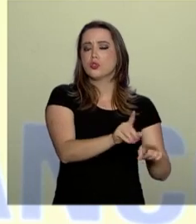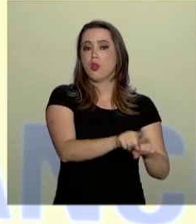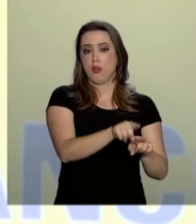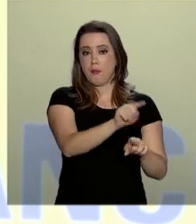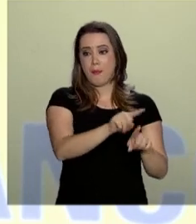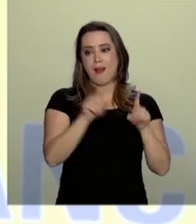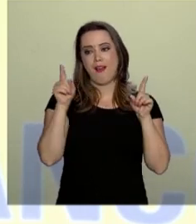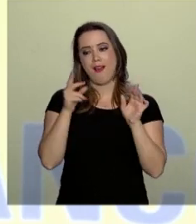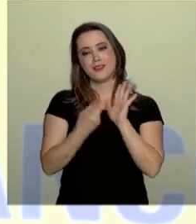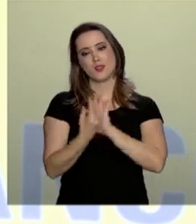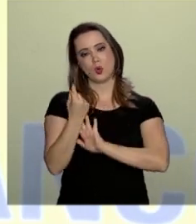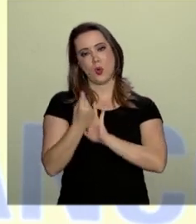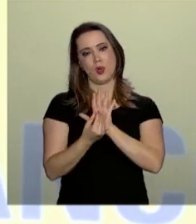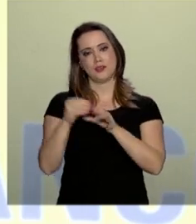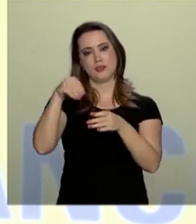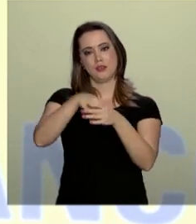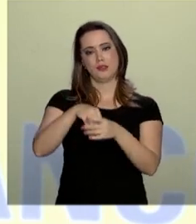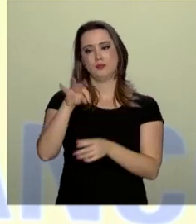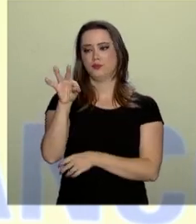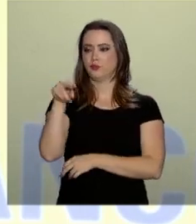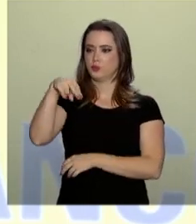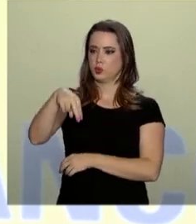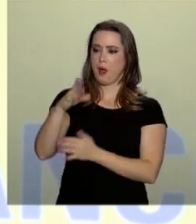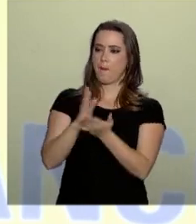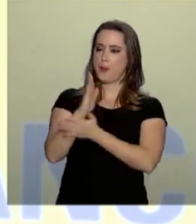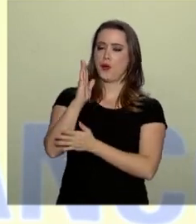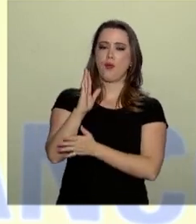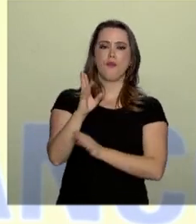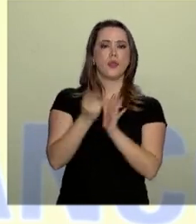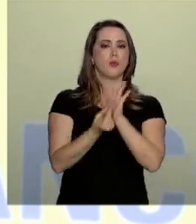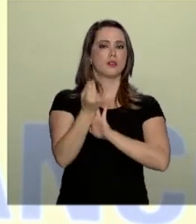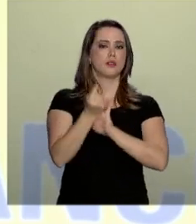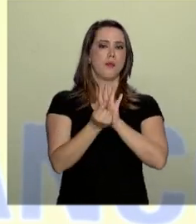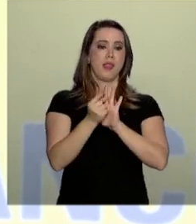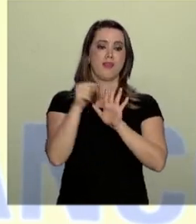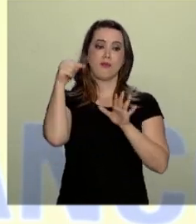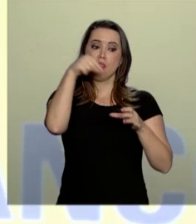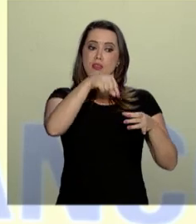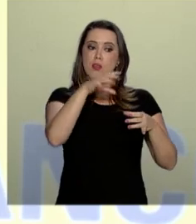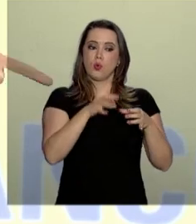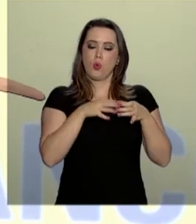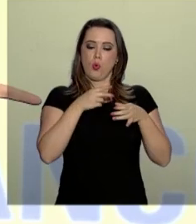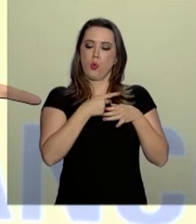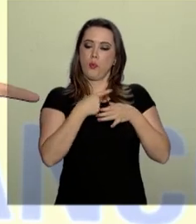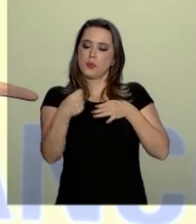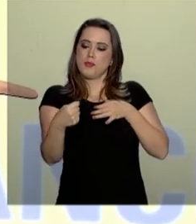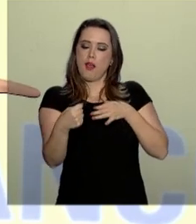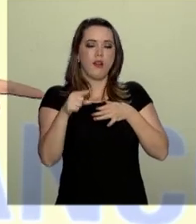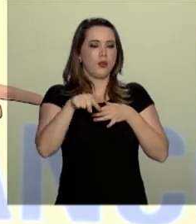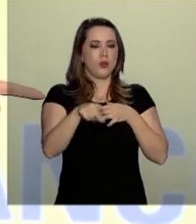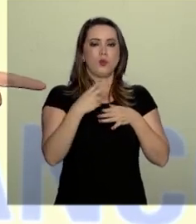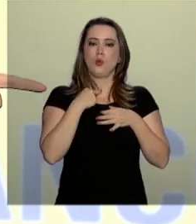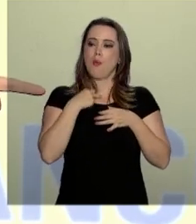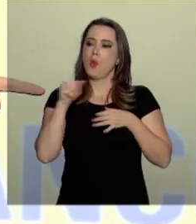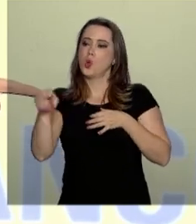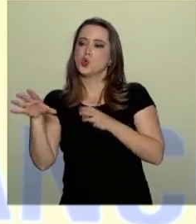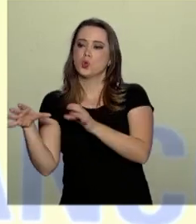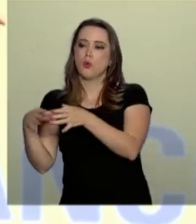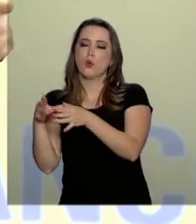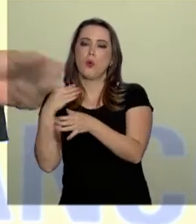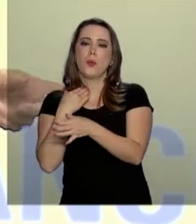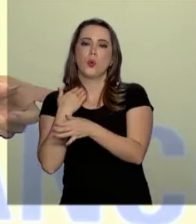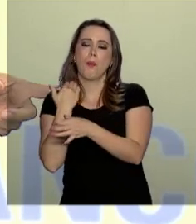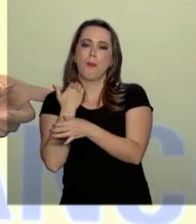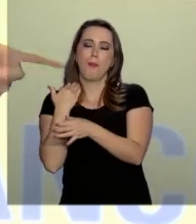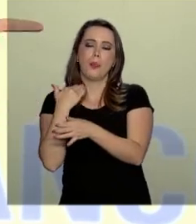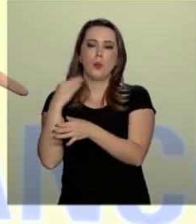Agora, orça no Tesouro, aprova no Orçamento da União e sai de lá. E não da rentabilidade do Banco do Brasil, e